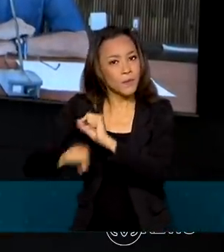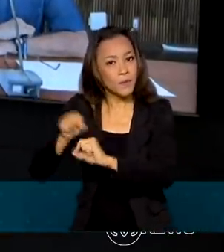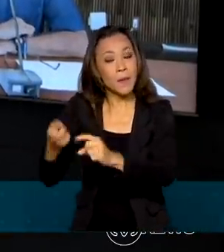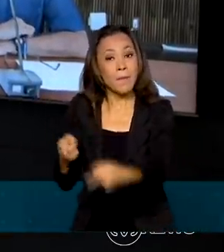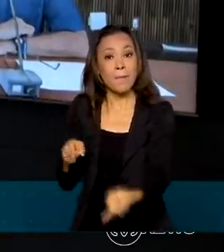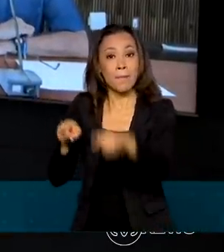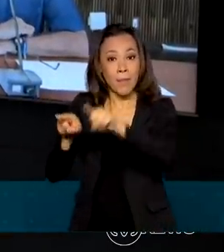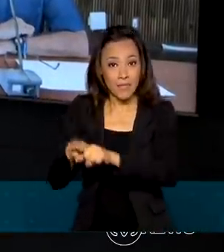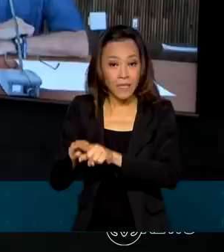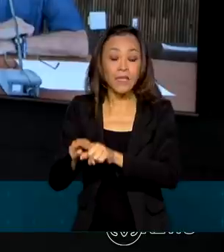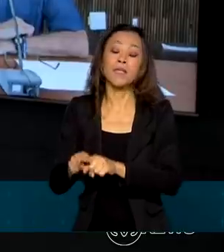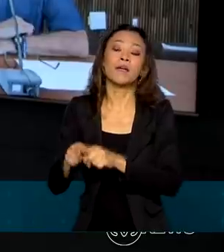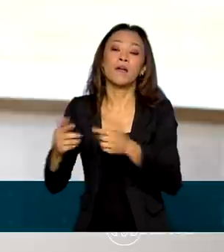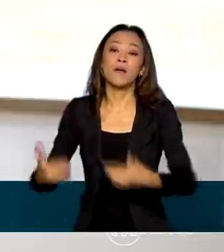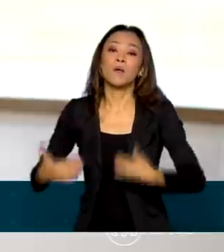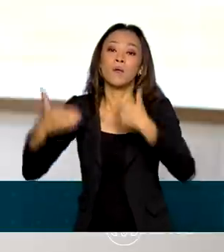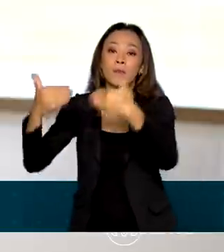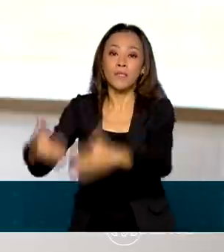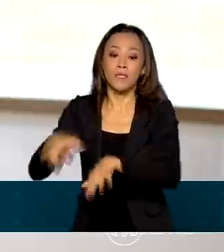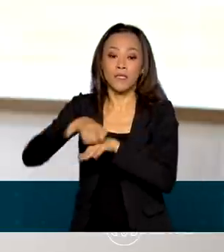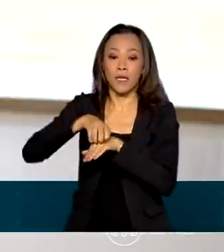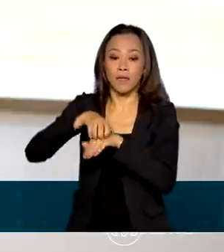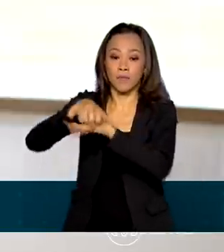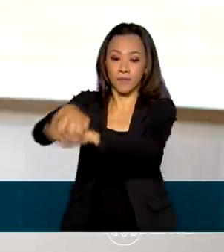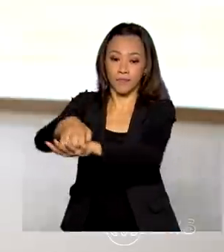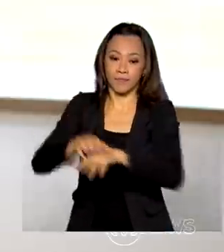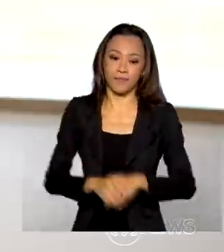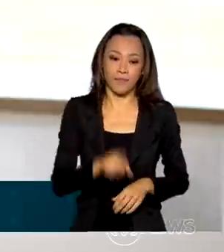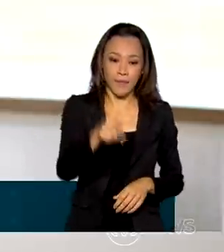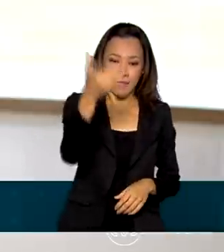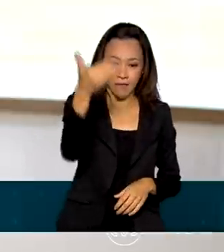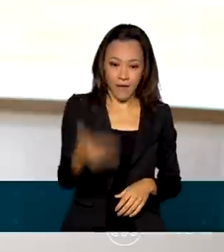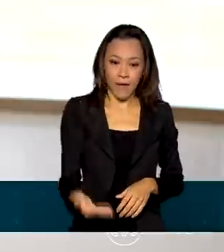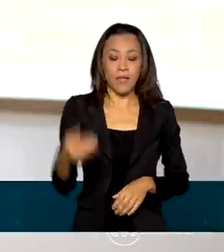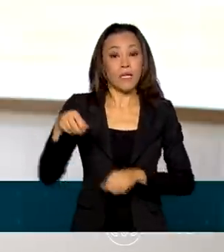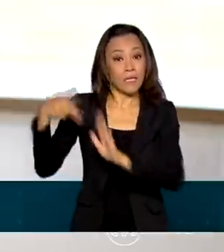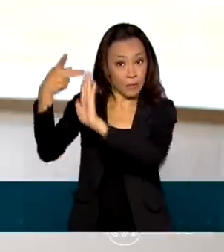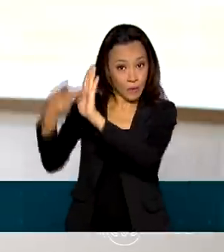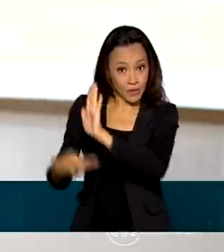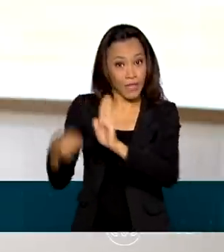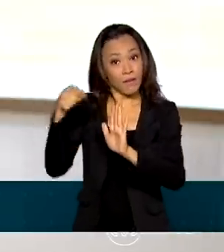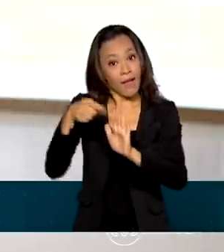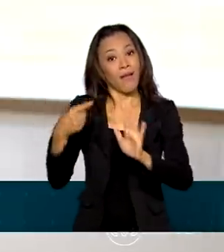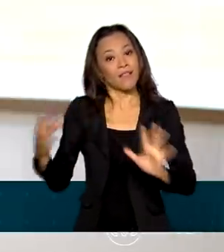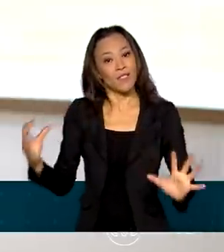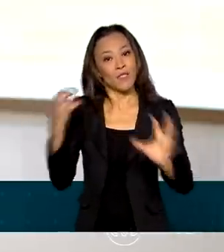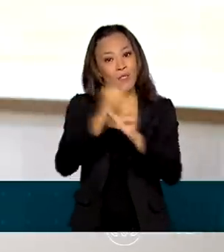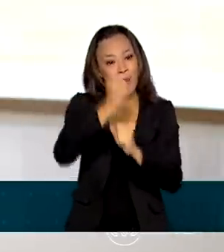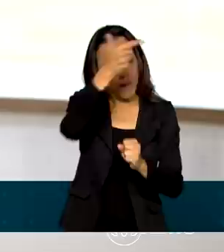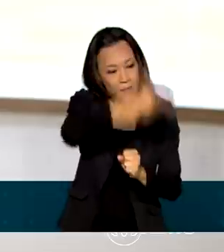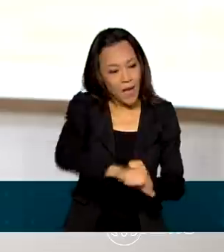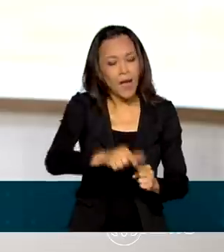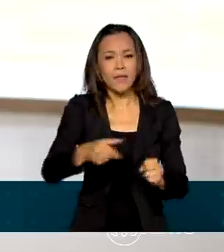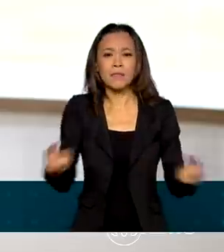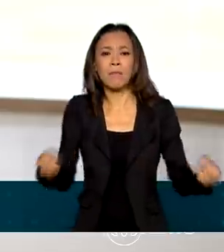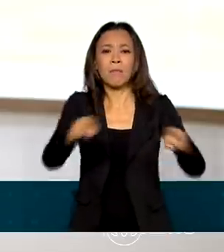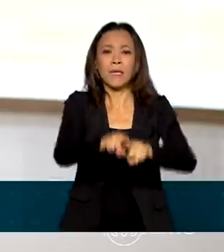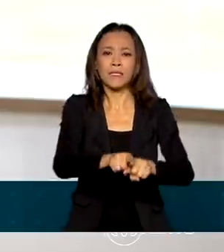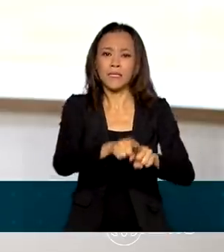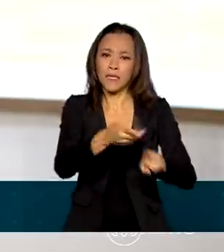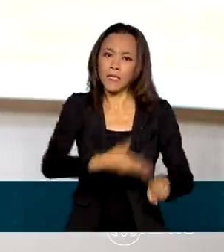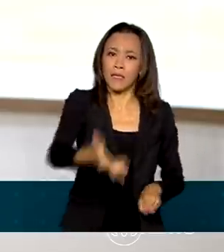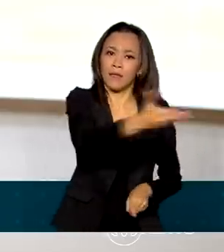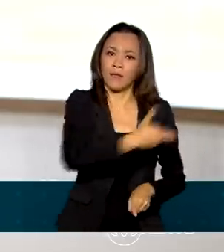parceria com o Ministério da Agricultura. O Integra Zebu é um projeto que vem a somar para juntos parceiros públicos e privados